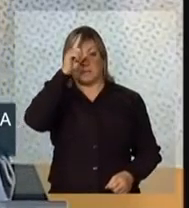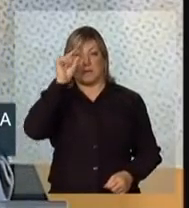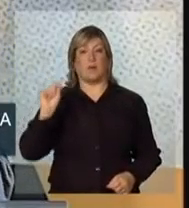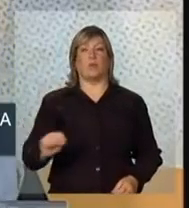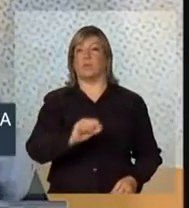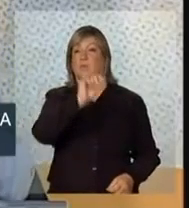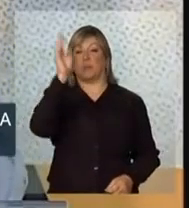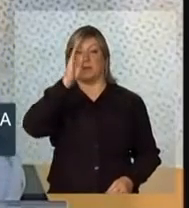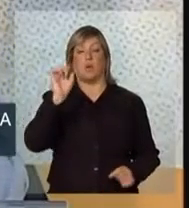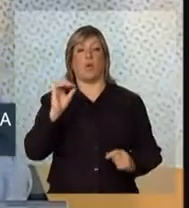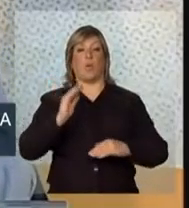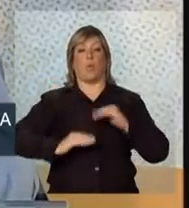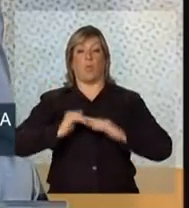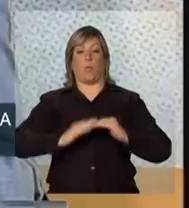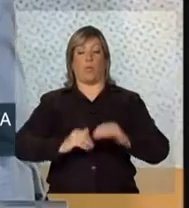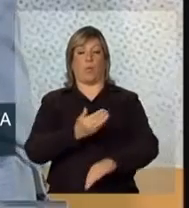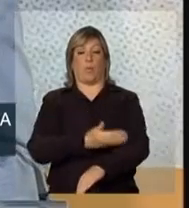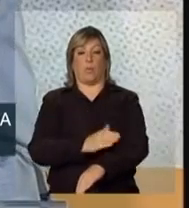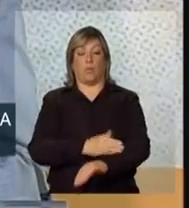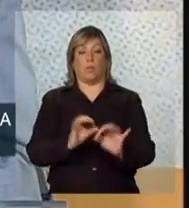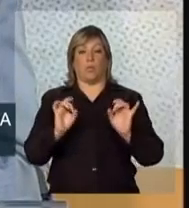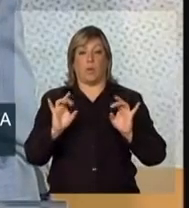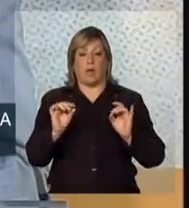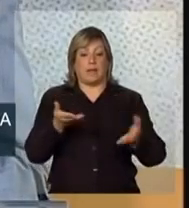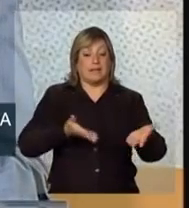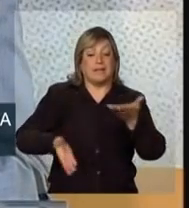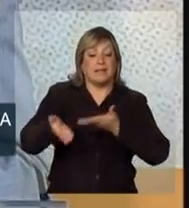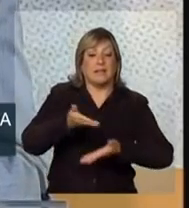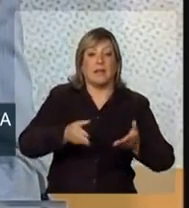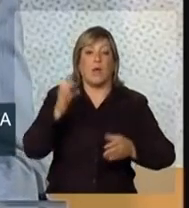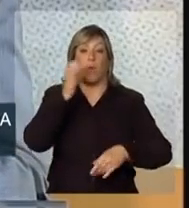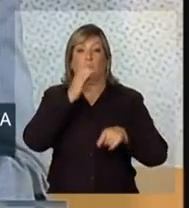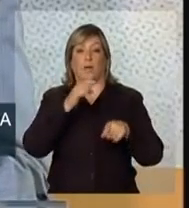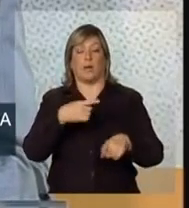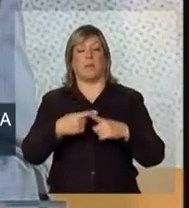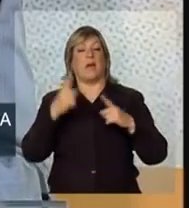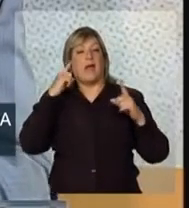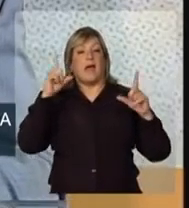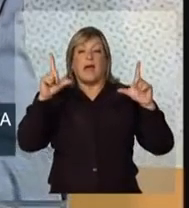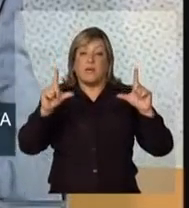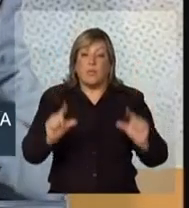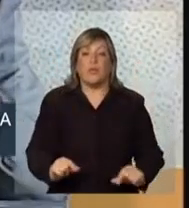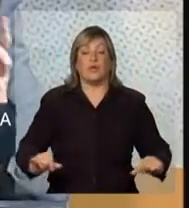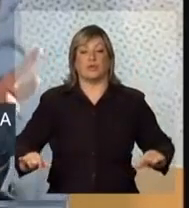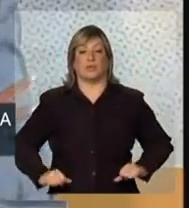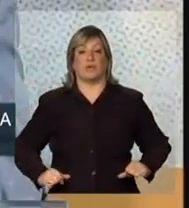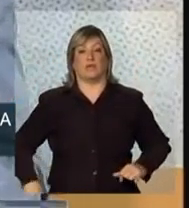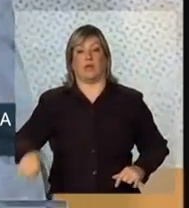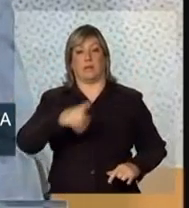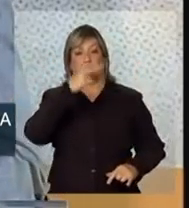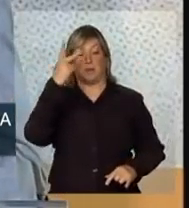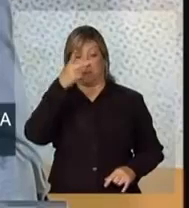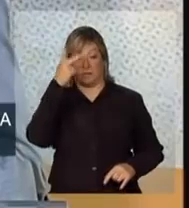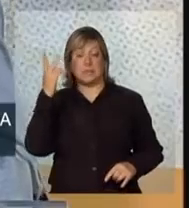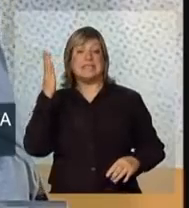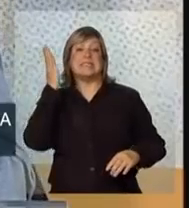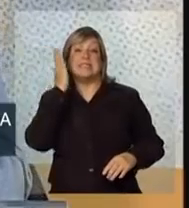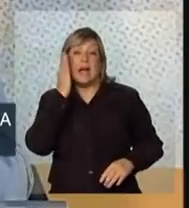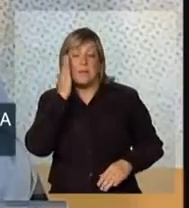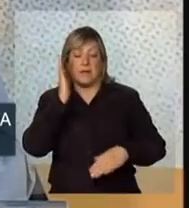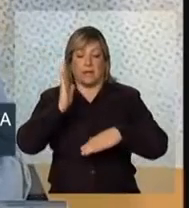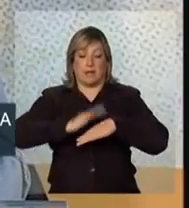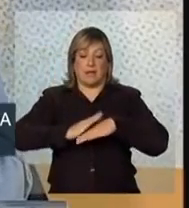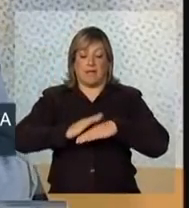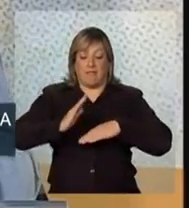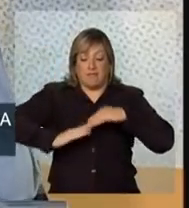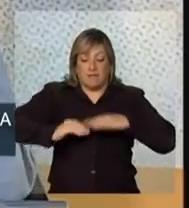Brasil para qualificar o atendimento à emergência, de maneira que a gente reduza em toda essa rede de cuidados de urgência e emergência